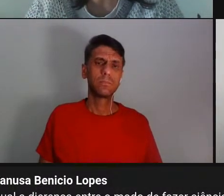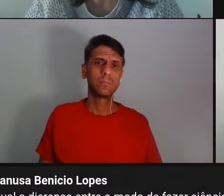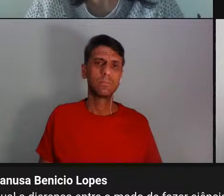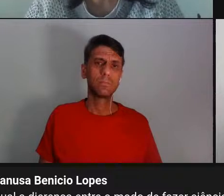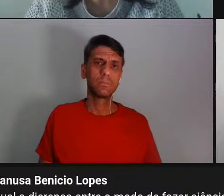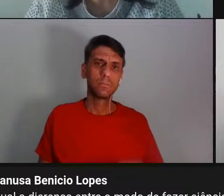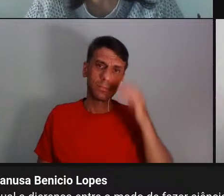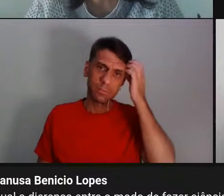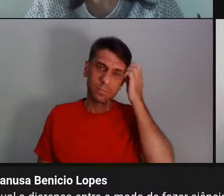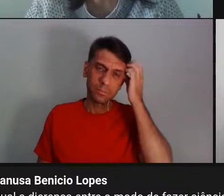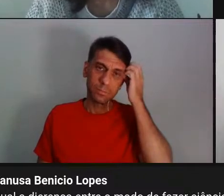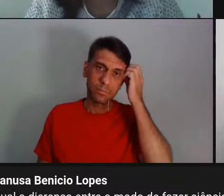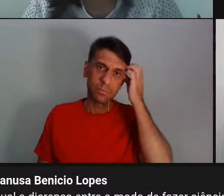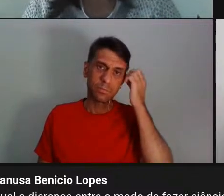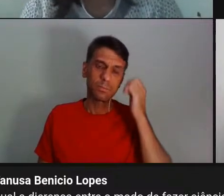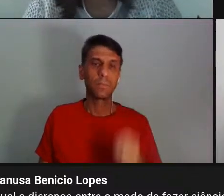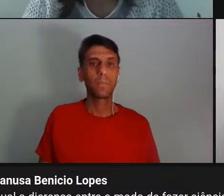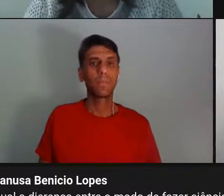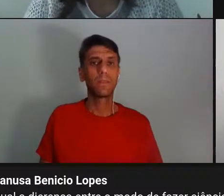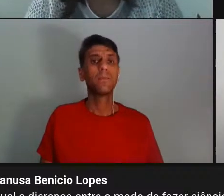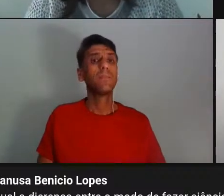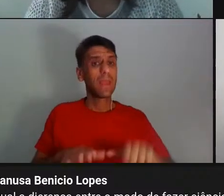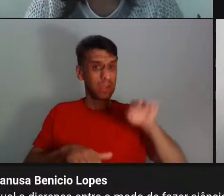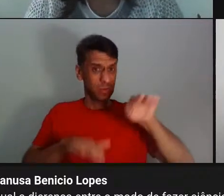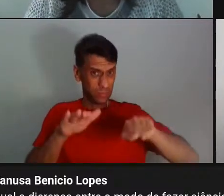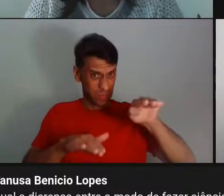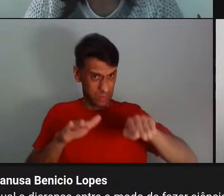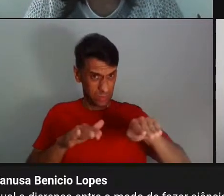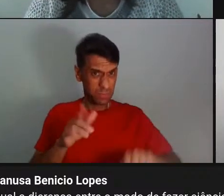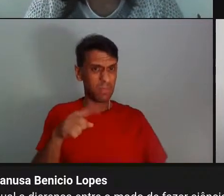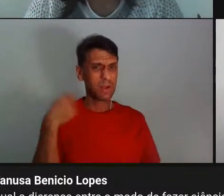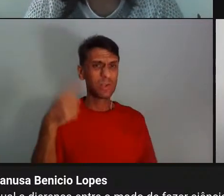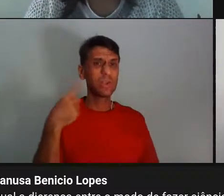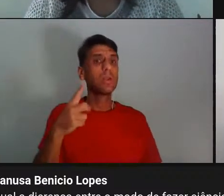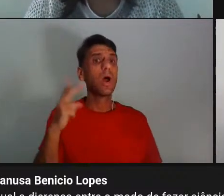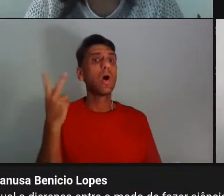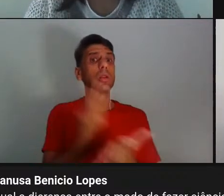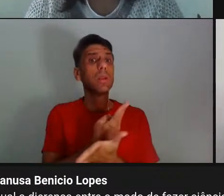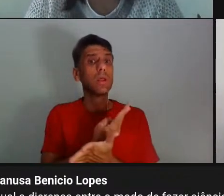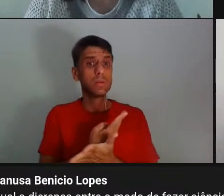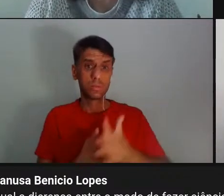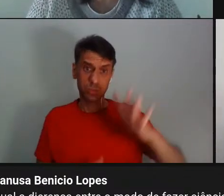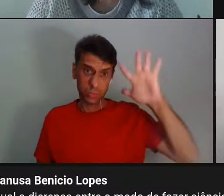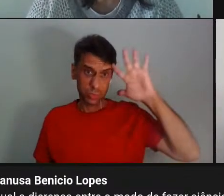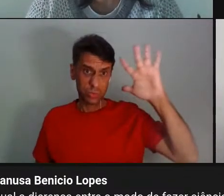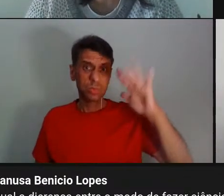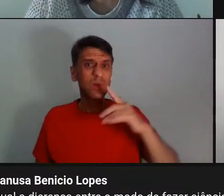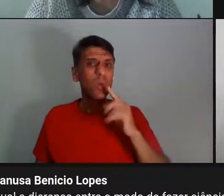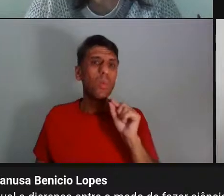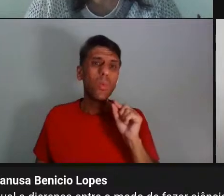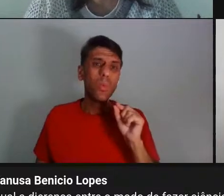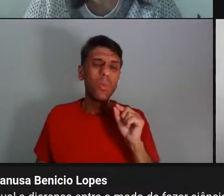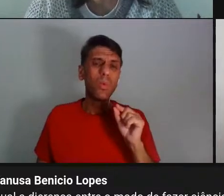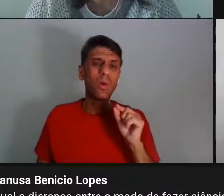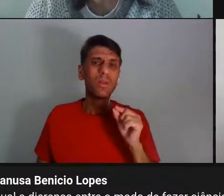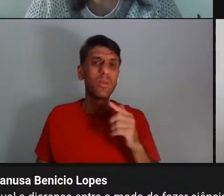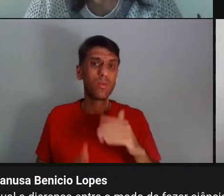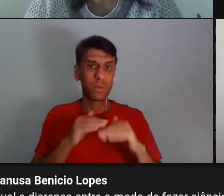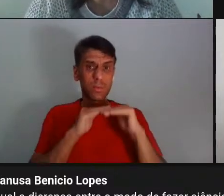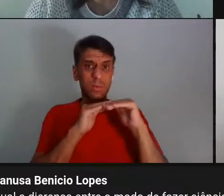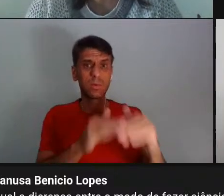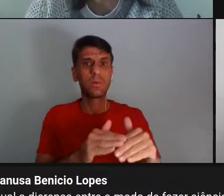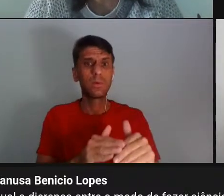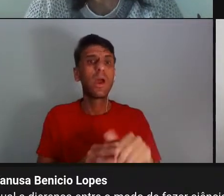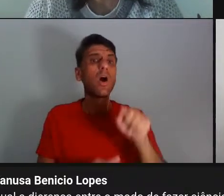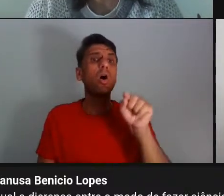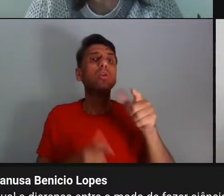Não, às vezes, para a gente, muitas coisas acontecem no sonho. Ah, sim. se eu for chegar para um professor e dizer, onde foi